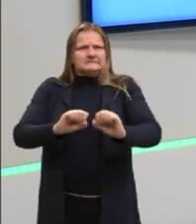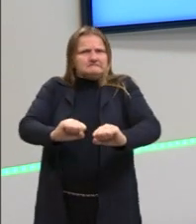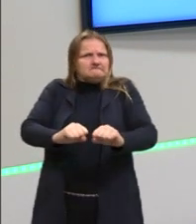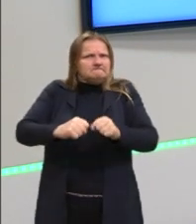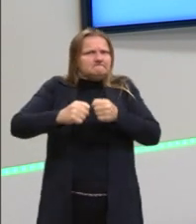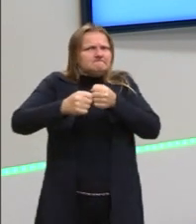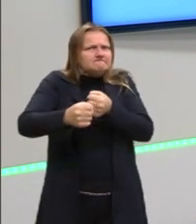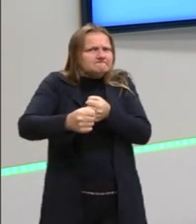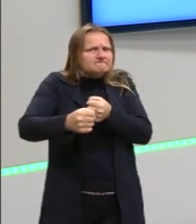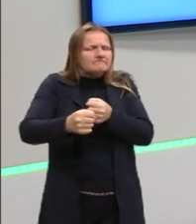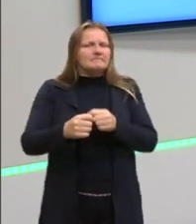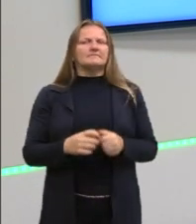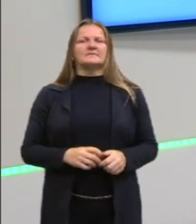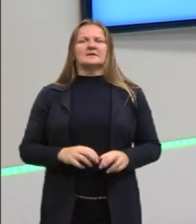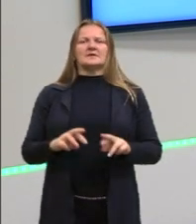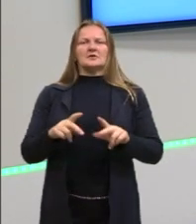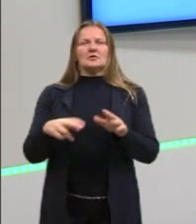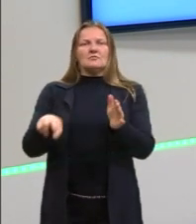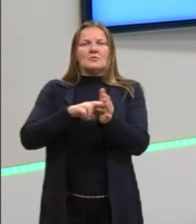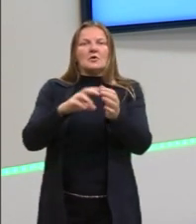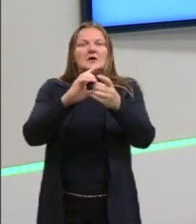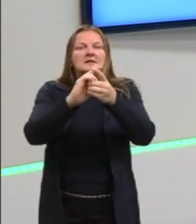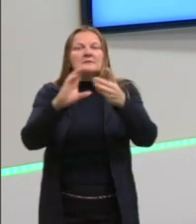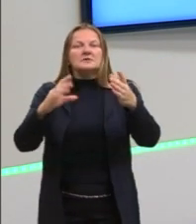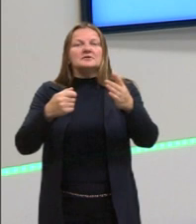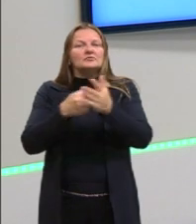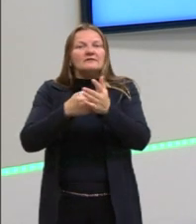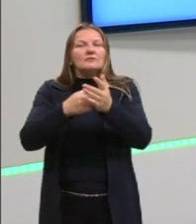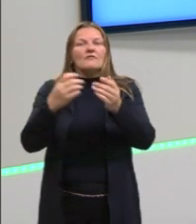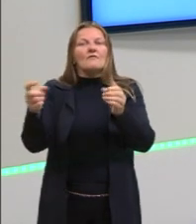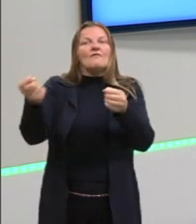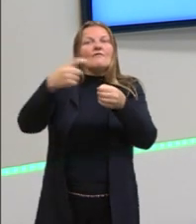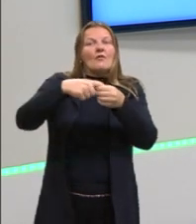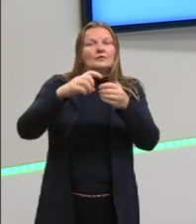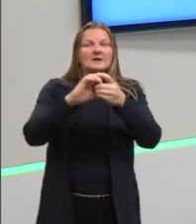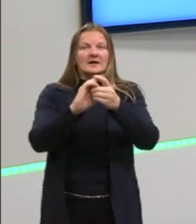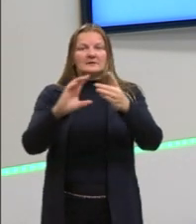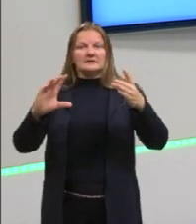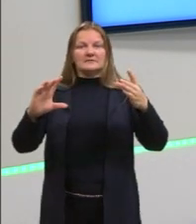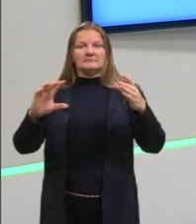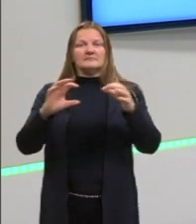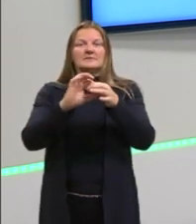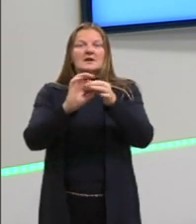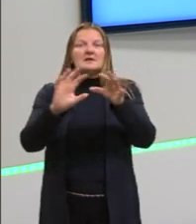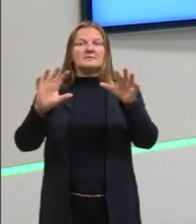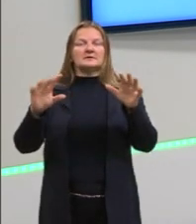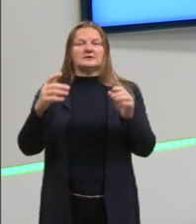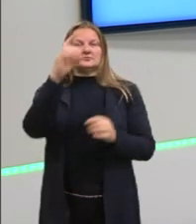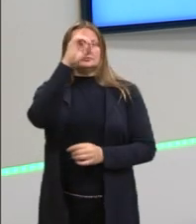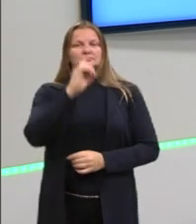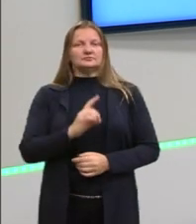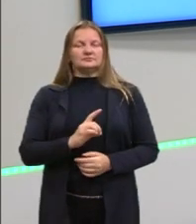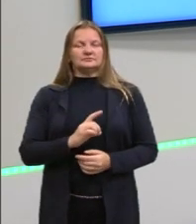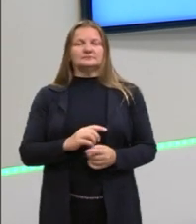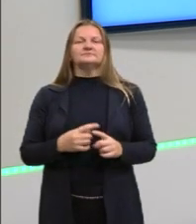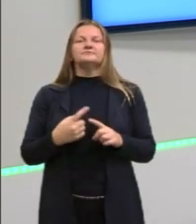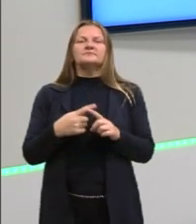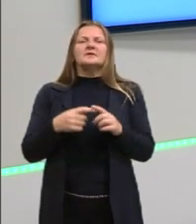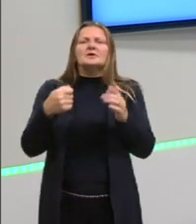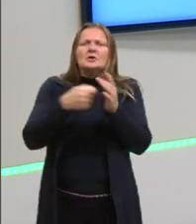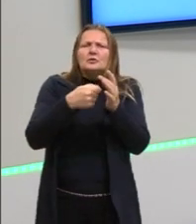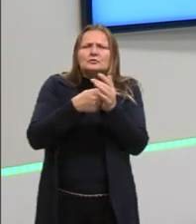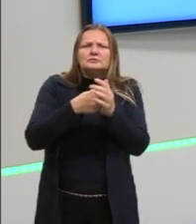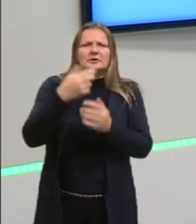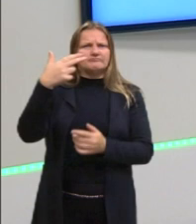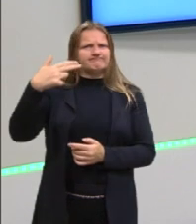de reestabelecer a democracia, de obter novamente a liberdade, esses direitos. E a gente viu também que a luta armada,